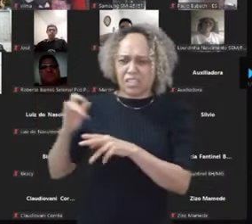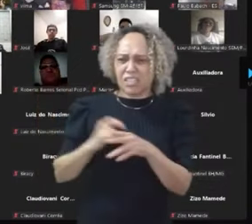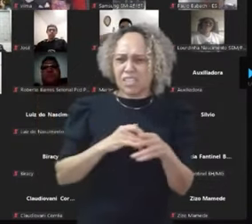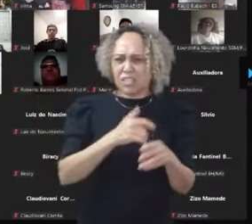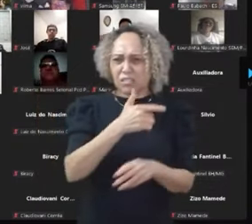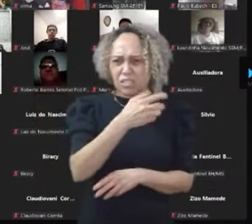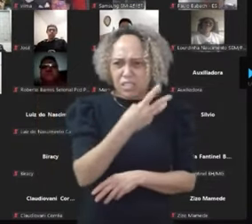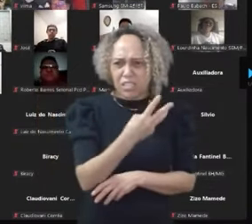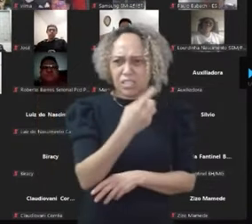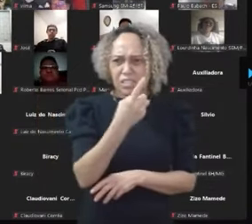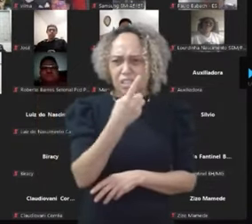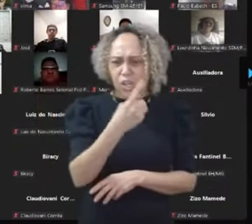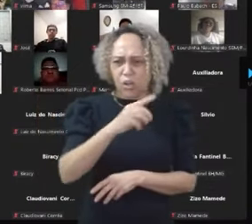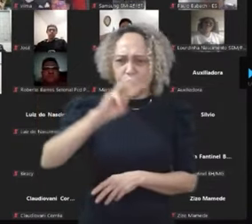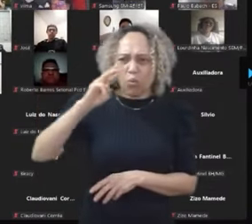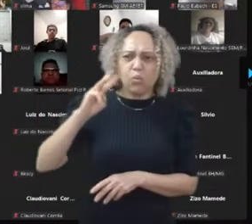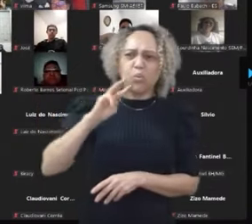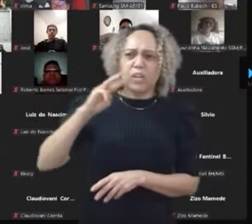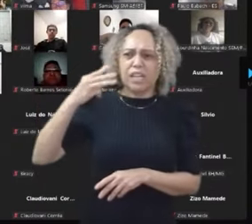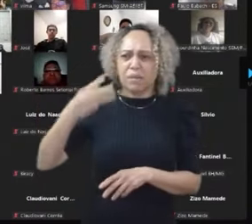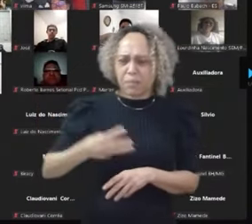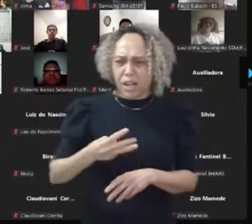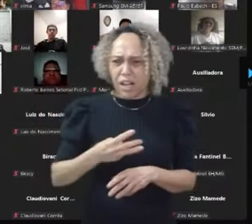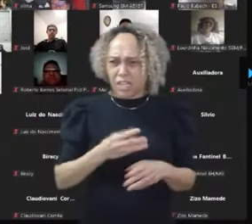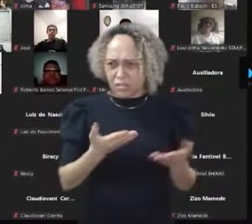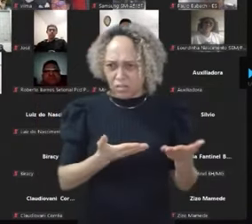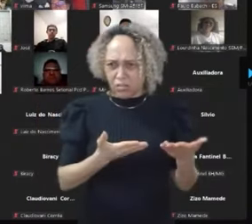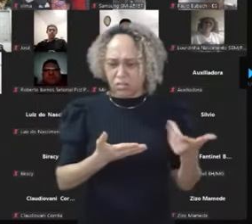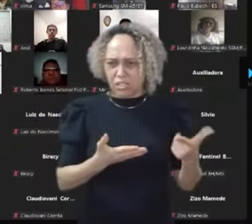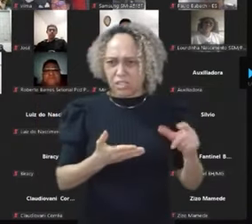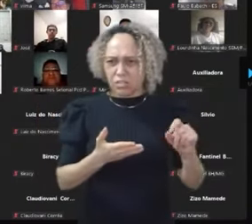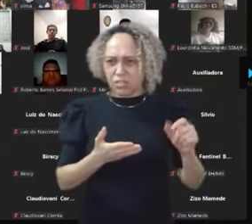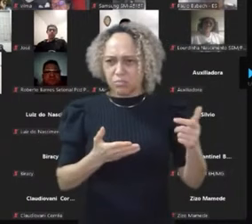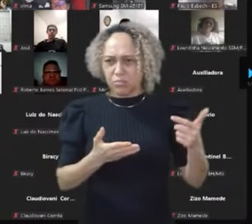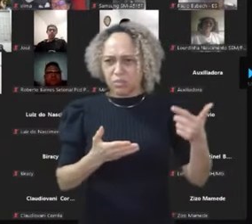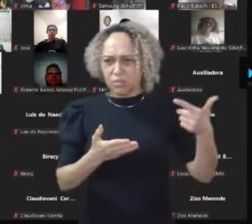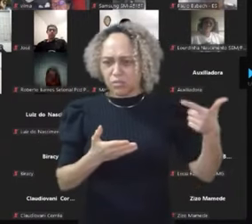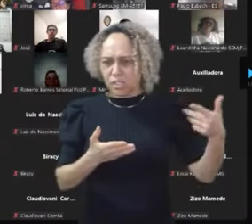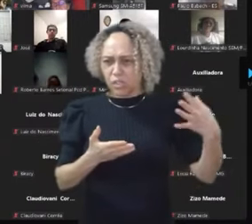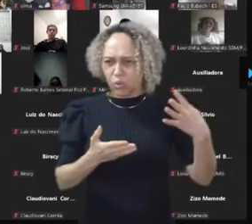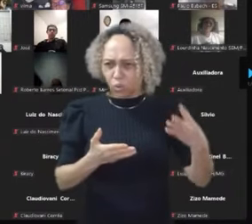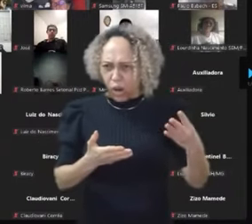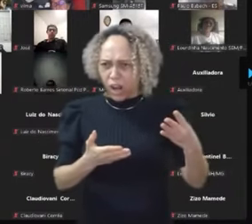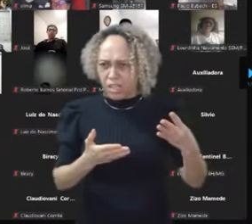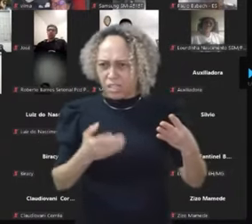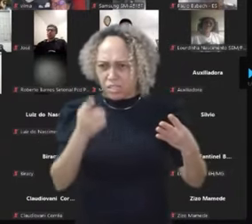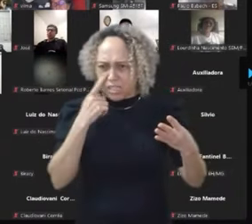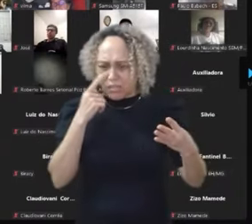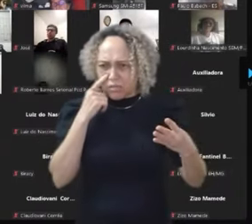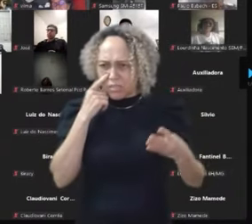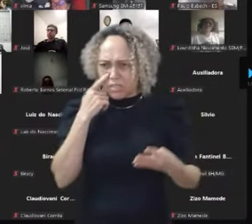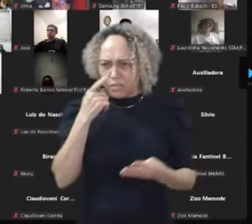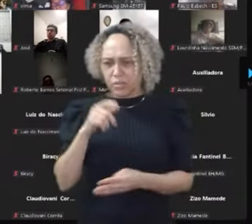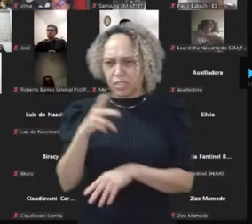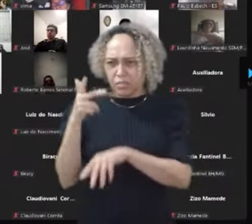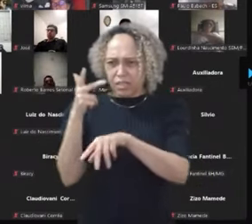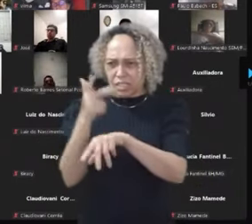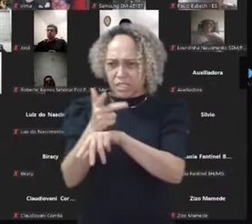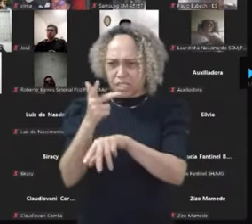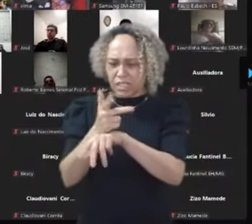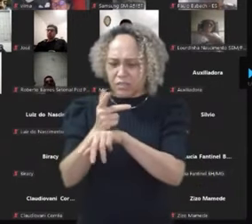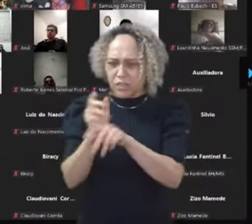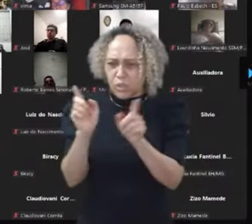de março desse ano, contas políticas não alcançam, se você fizer ali um post reels, que são aqueles vídeos curtos assim,